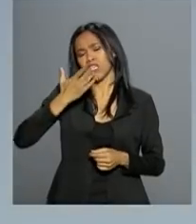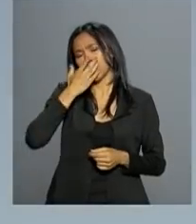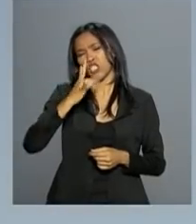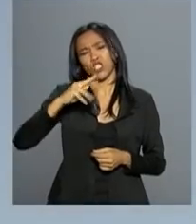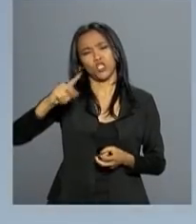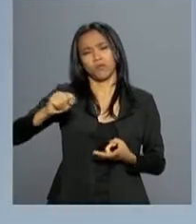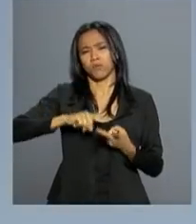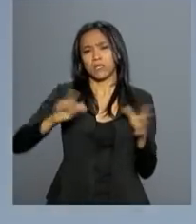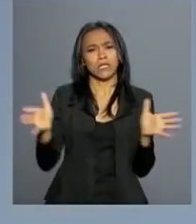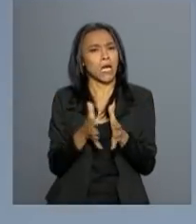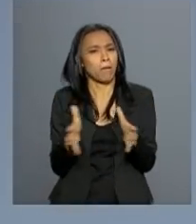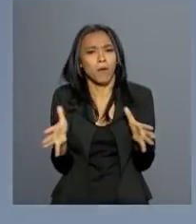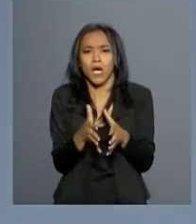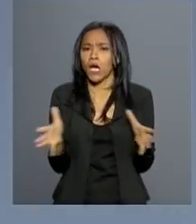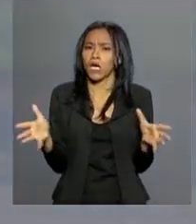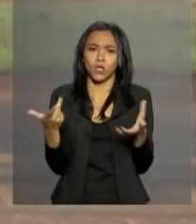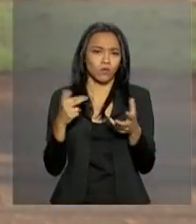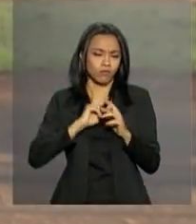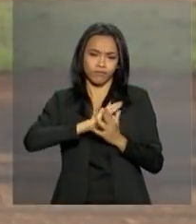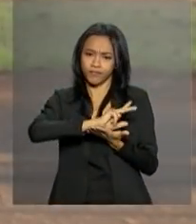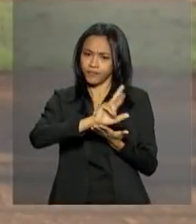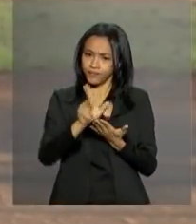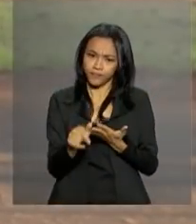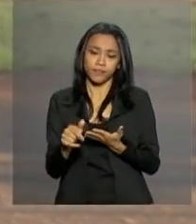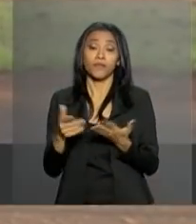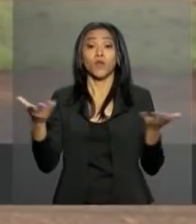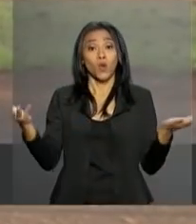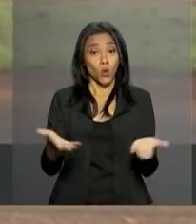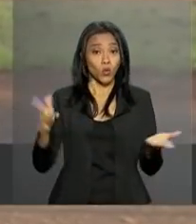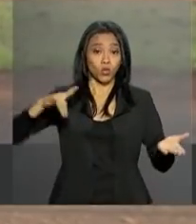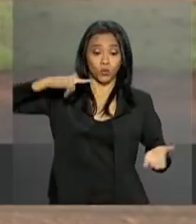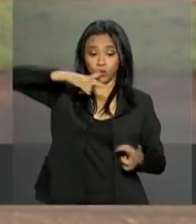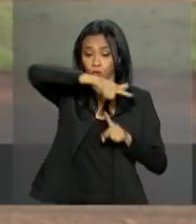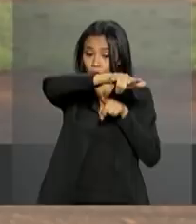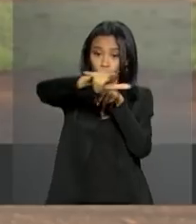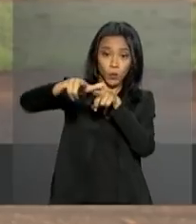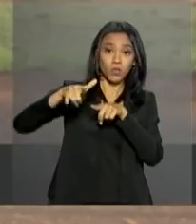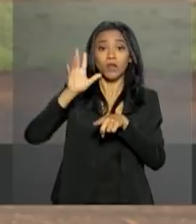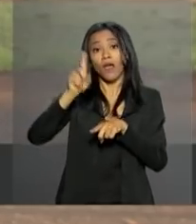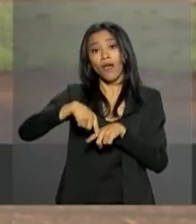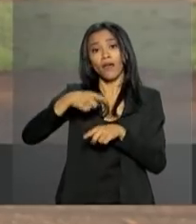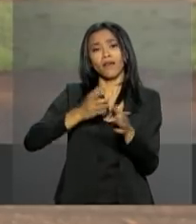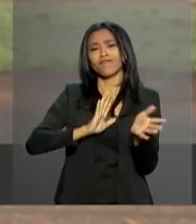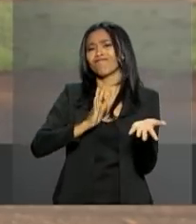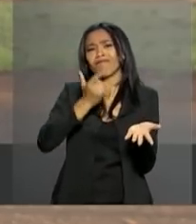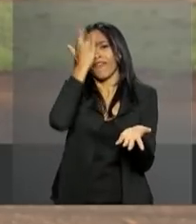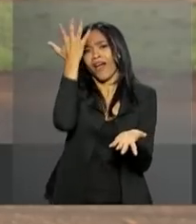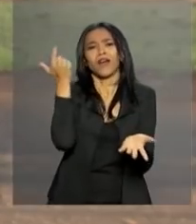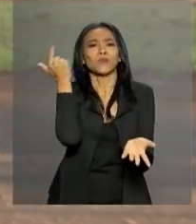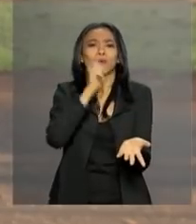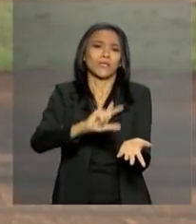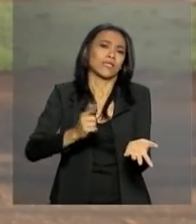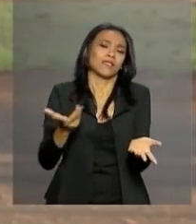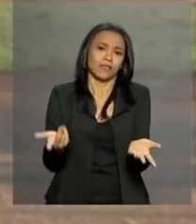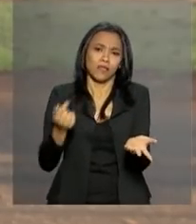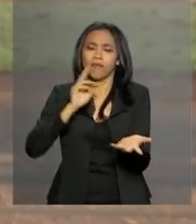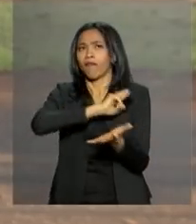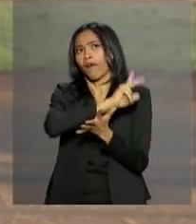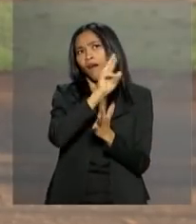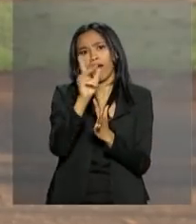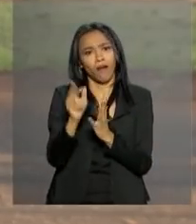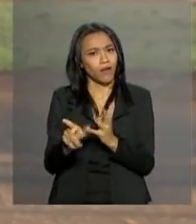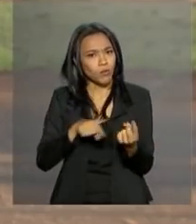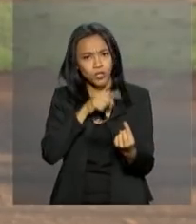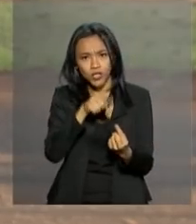tamanhos, com capacidades diferentes. Hoje em dia os drones se tornaram mais acessíveis e são usados para várias finalidades, como